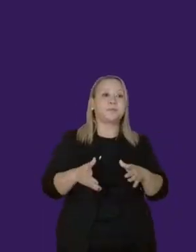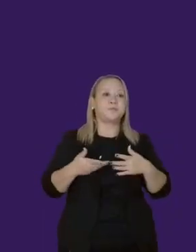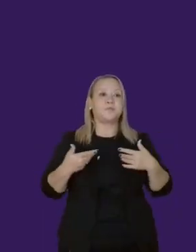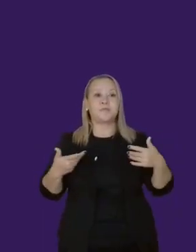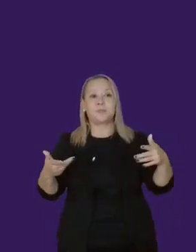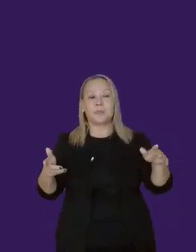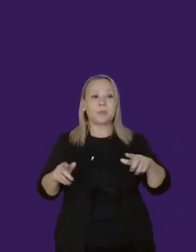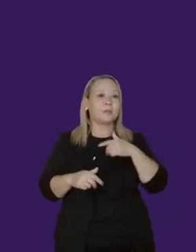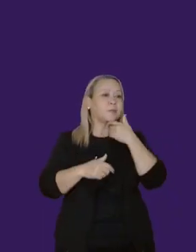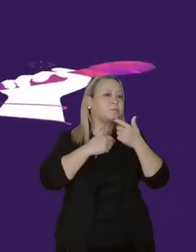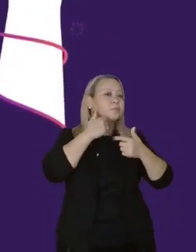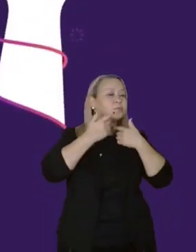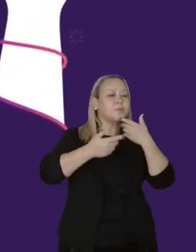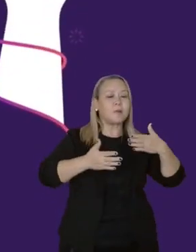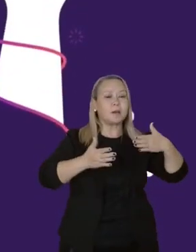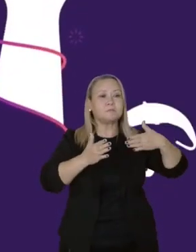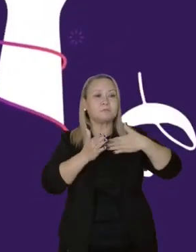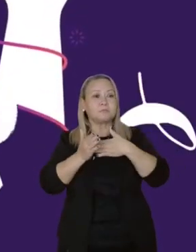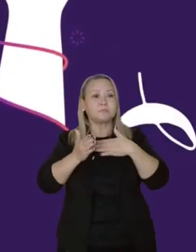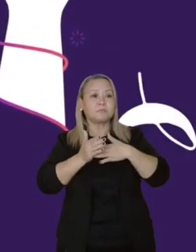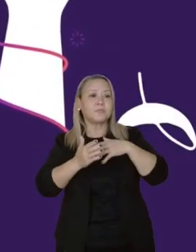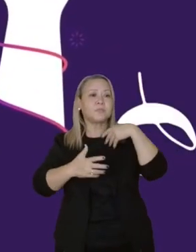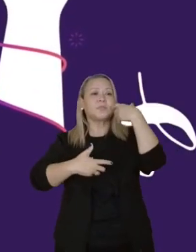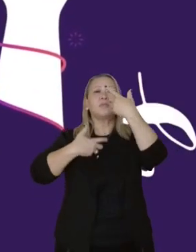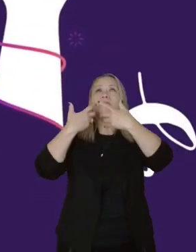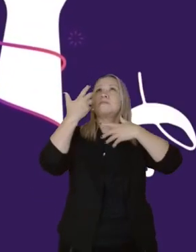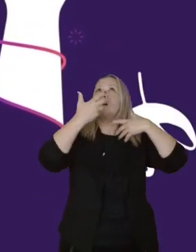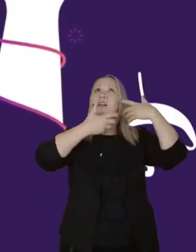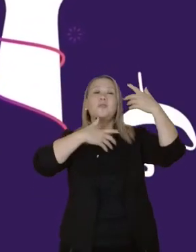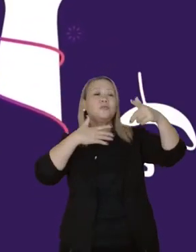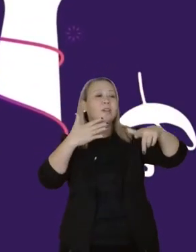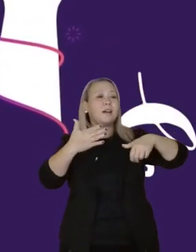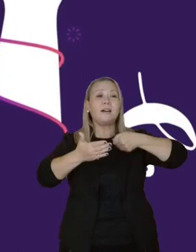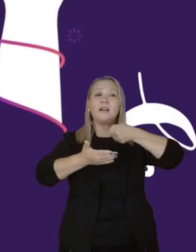Ninguém vai me impedir de cantar e lutar